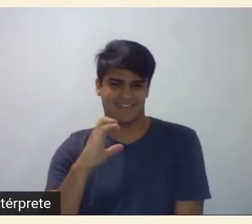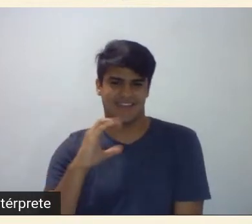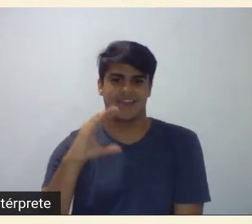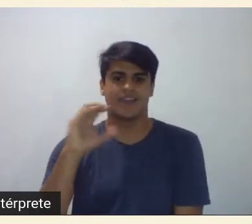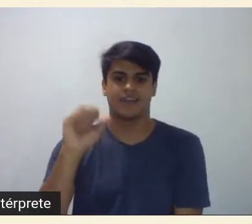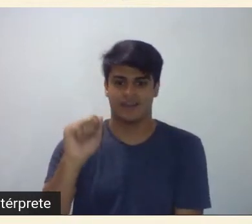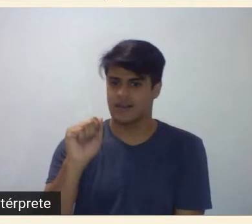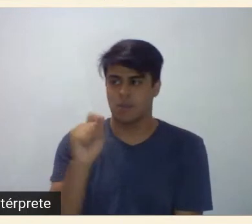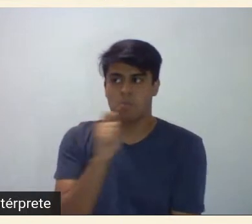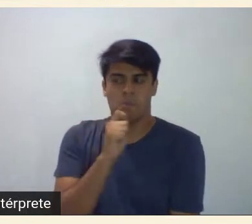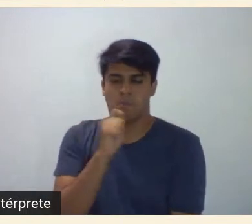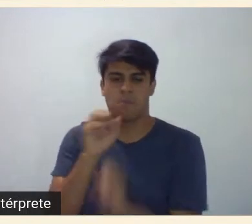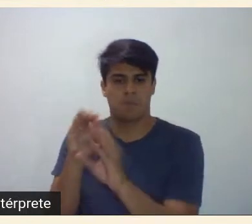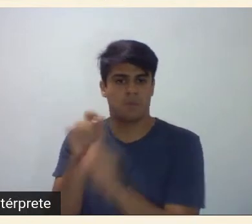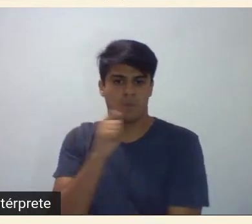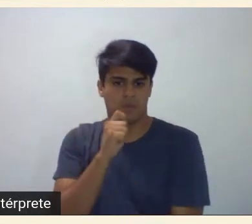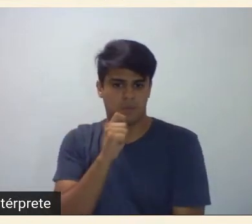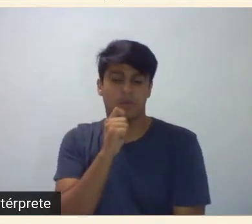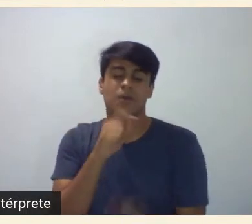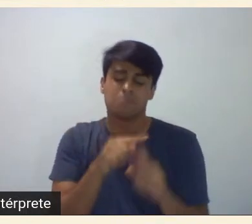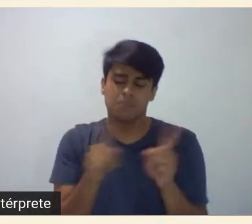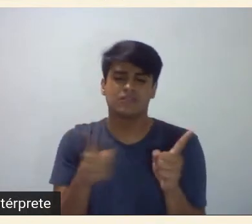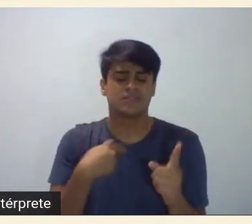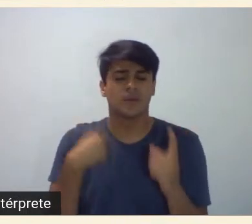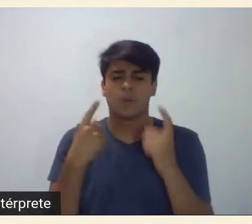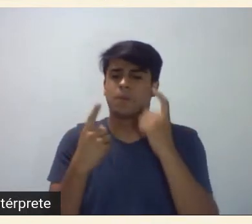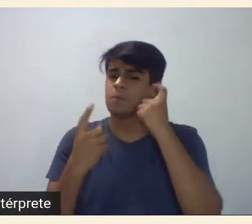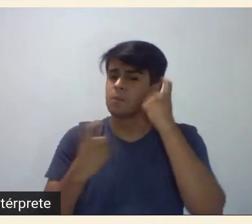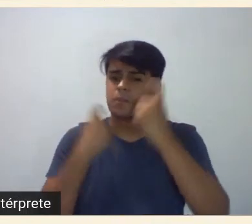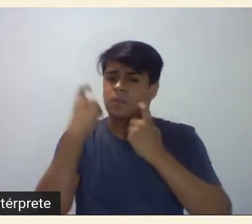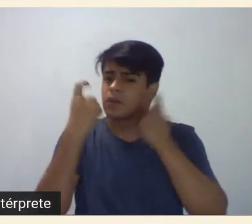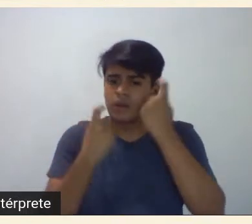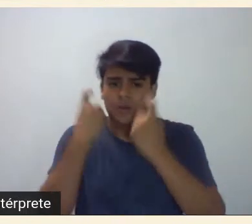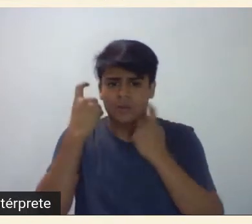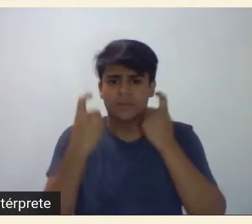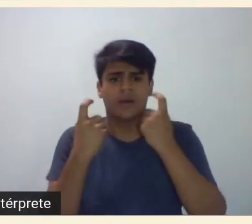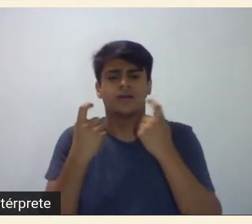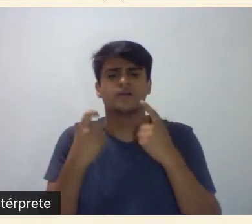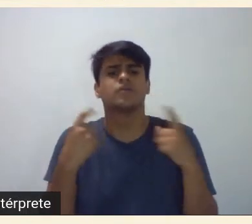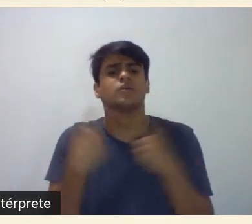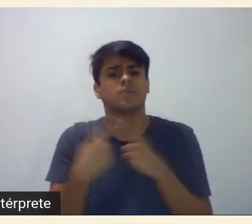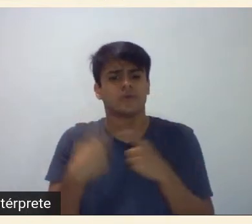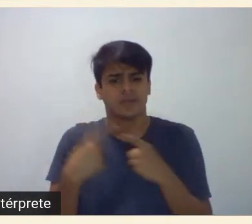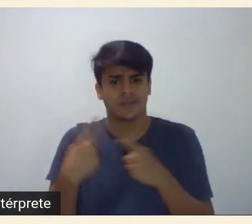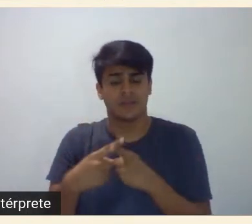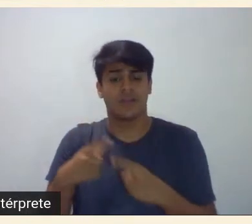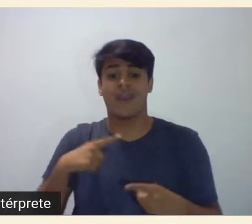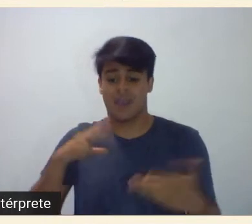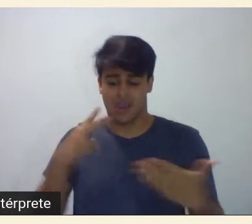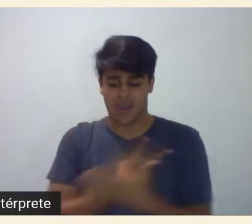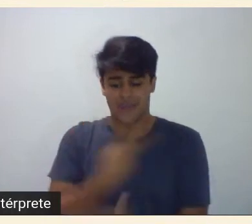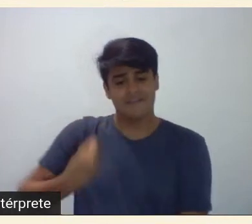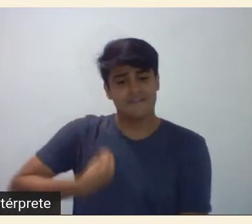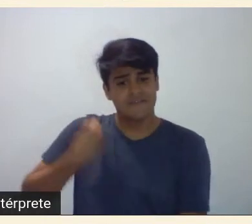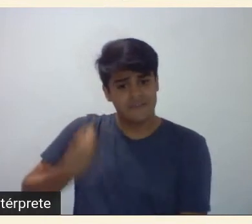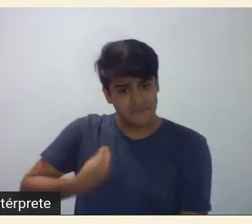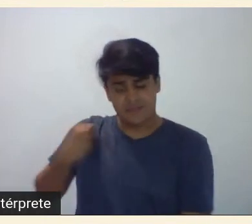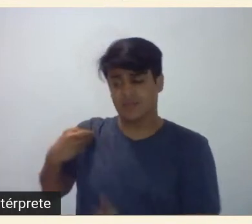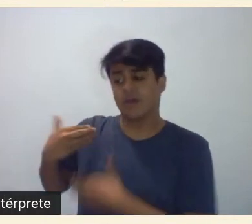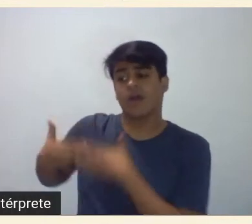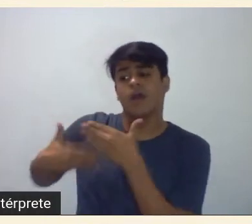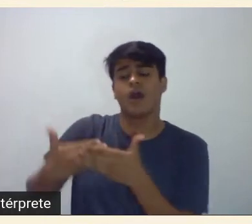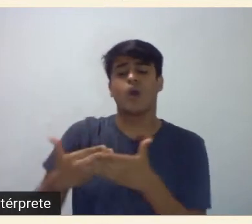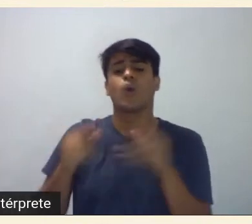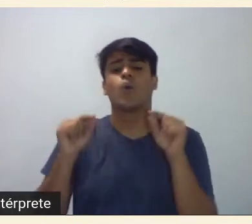aulas na ECA mas eu tinha uma preocupação em falar sobre o que tinha sucedido no meu espaço eu falei depois eu